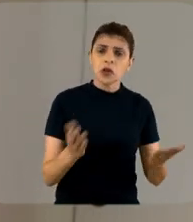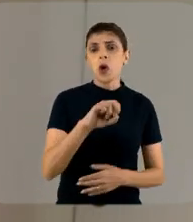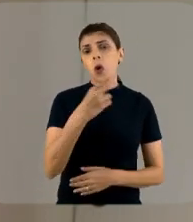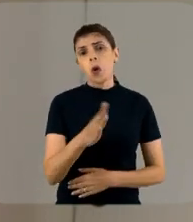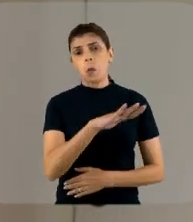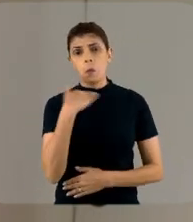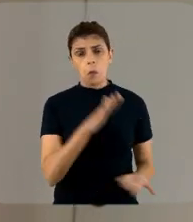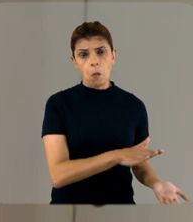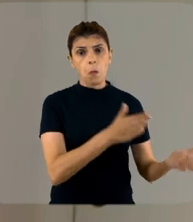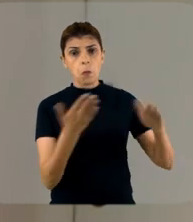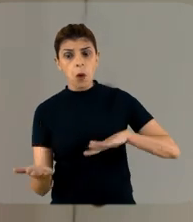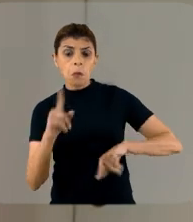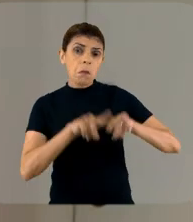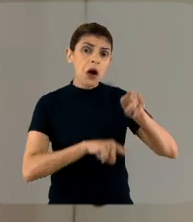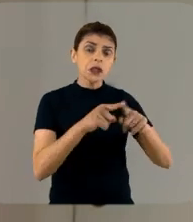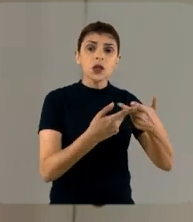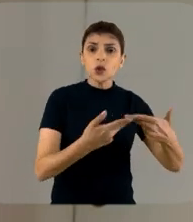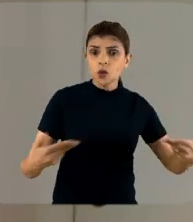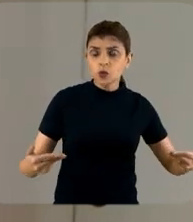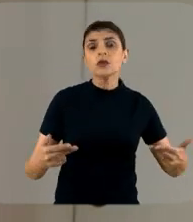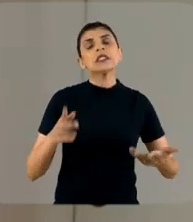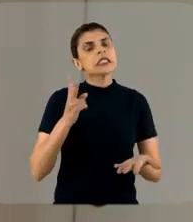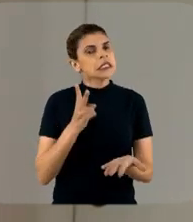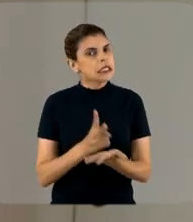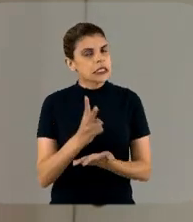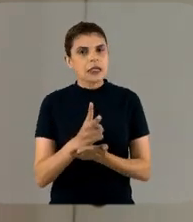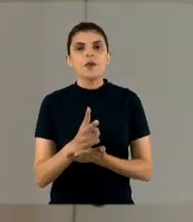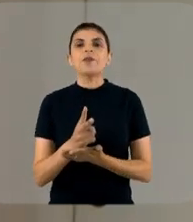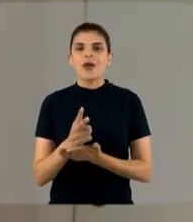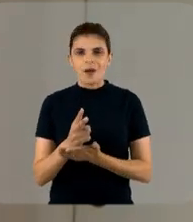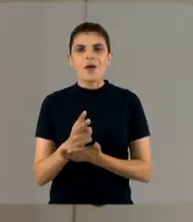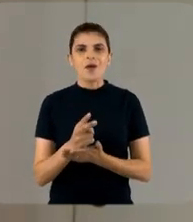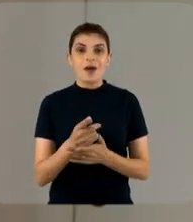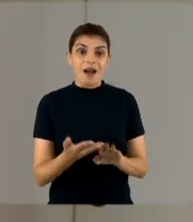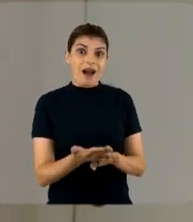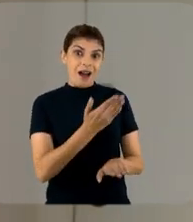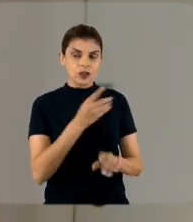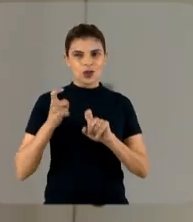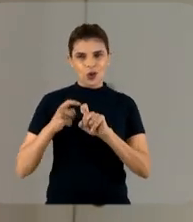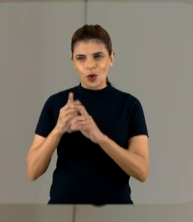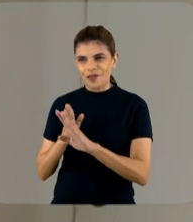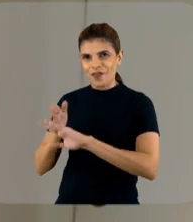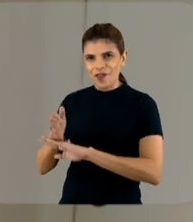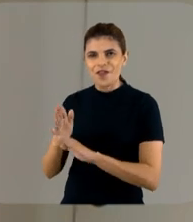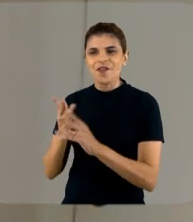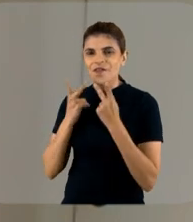óbito, e dos insumos utilizados, e aí vai depender. Então, assim, no caso da bola, que a doutora Roseli citou,